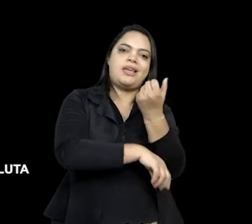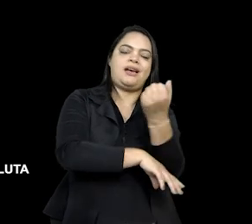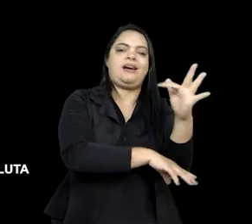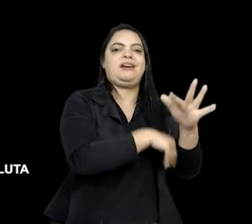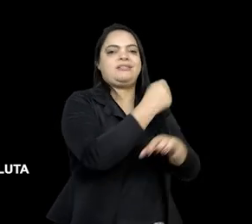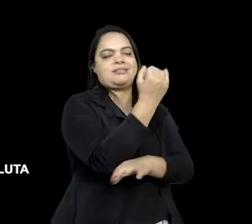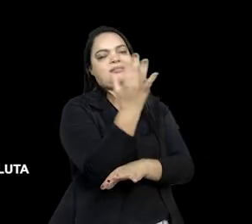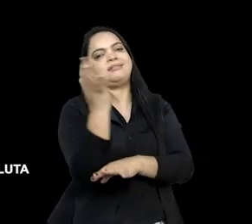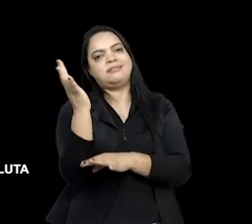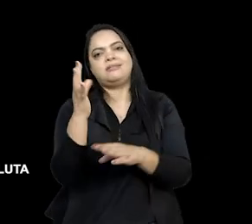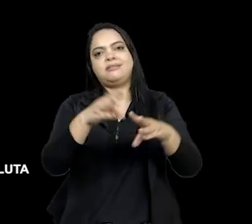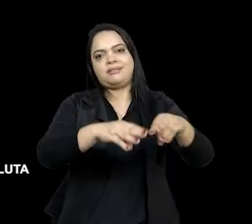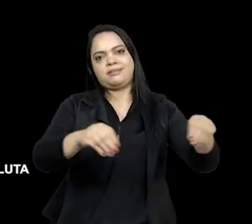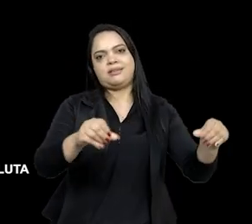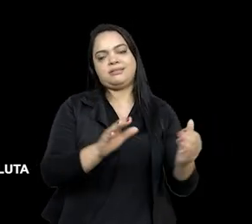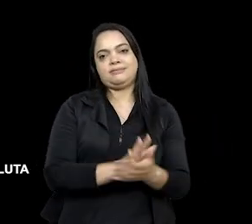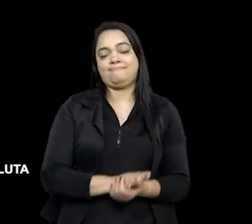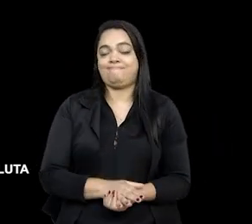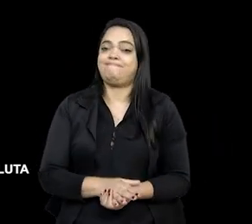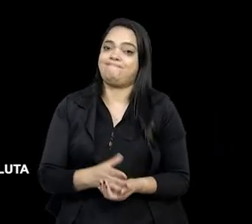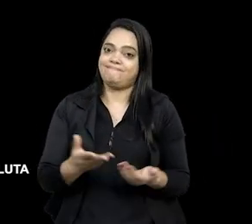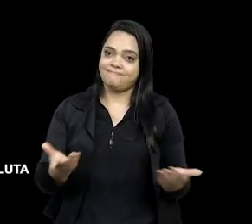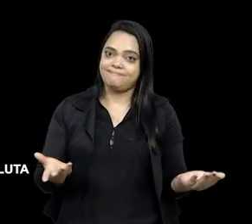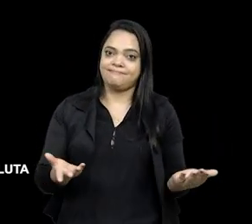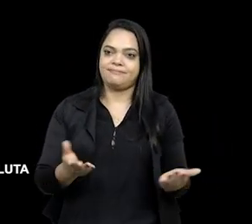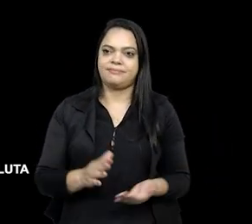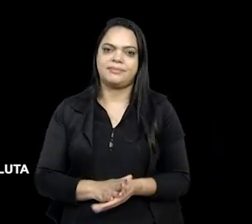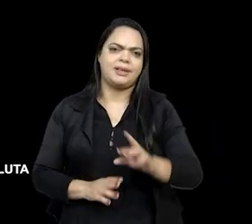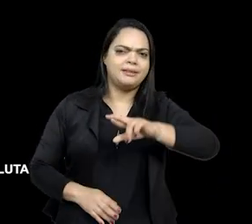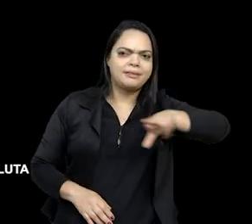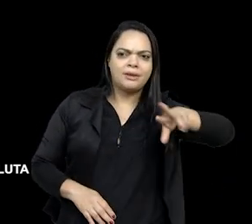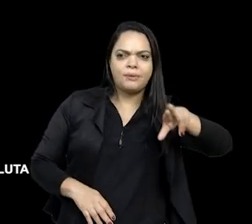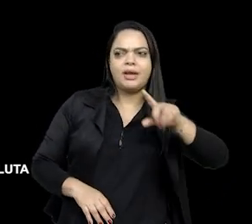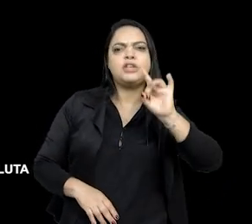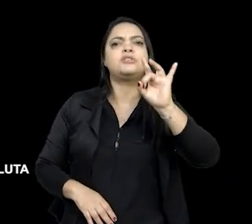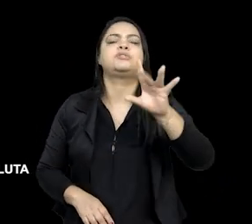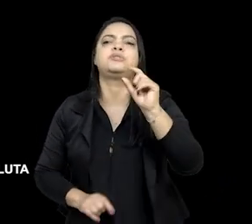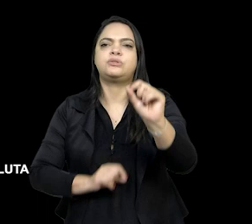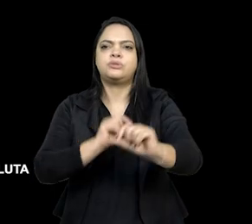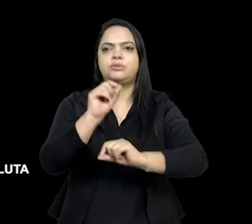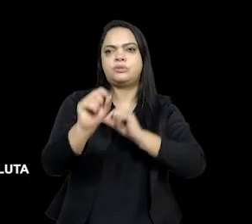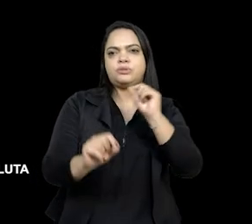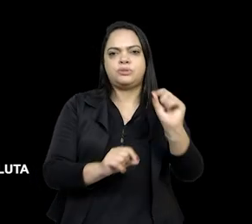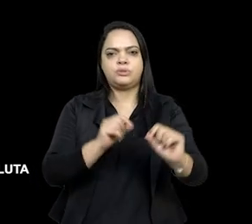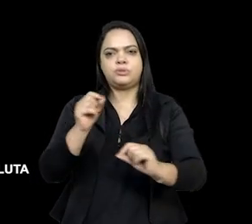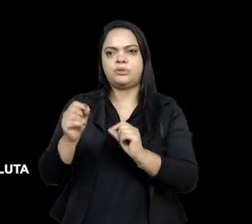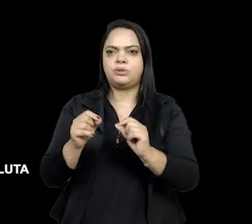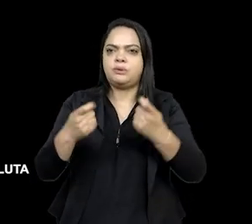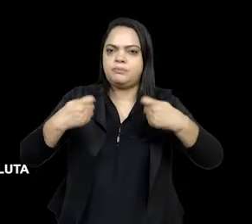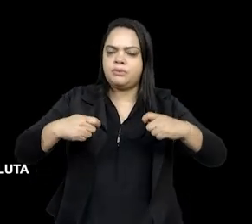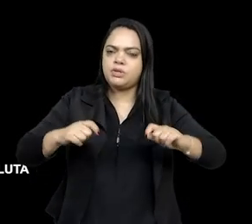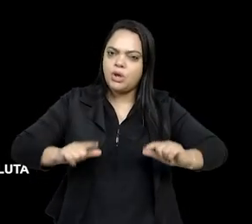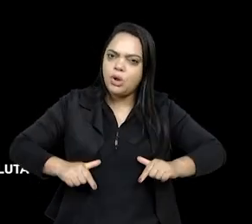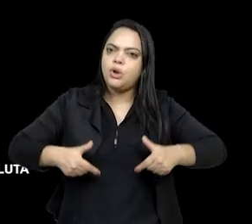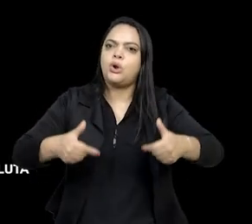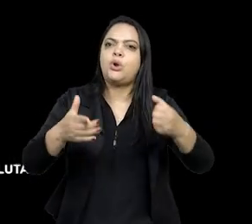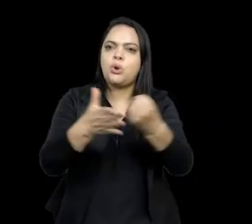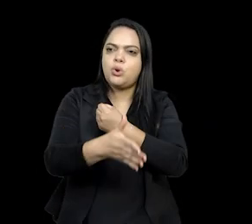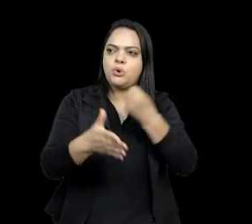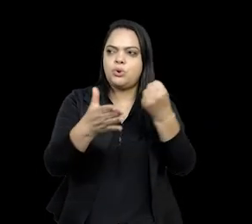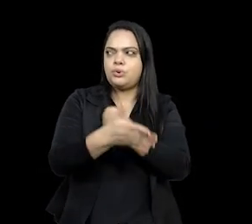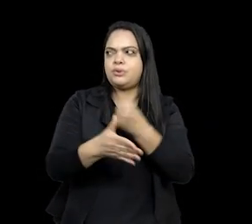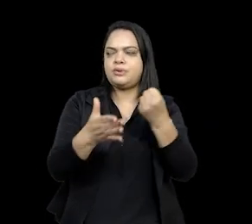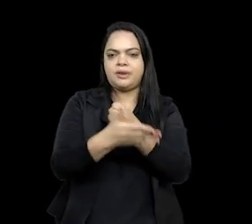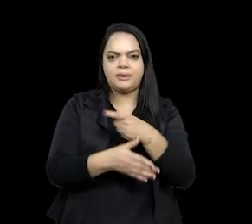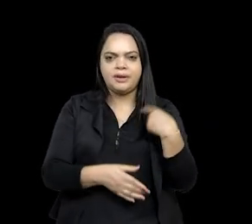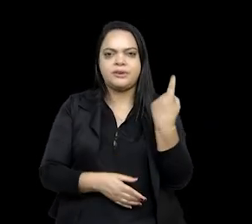a terem uso fruto de suas terras. Então, acho que não nem uma questão apenas de lutar para uma luta alheia, é uma luta